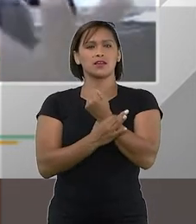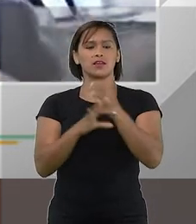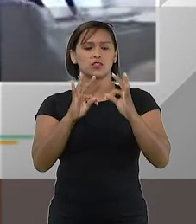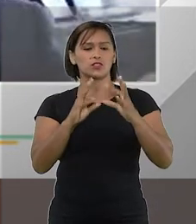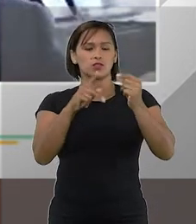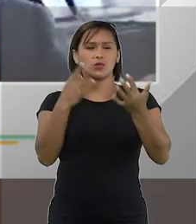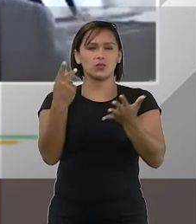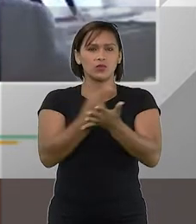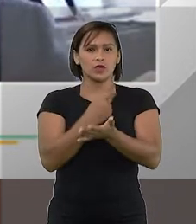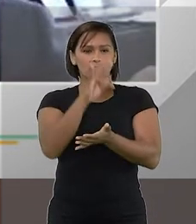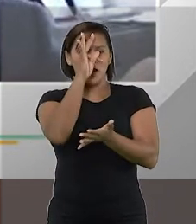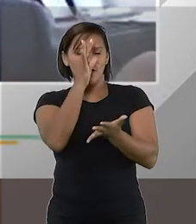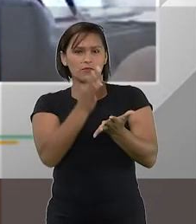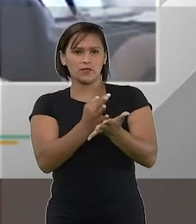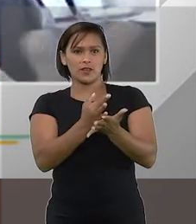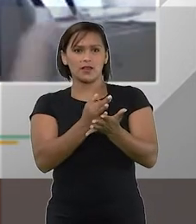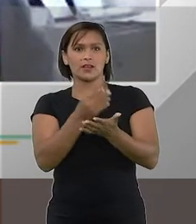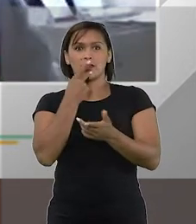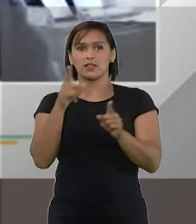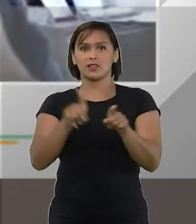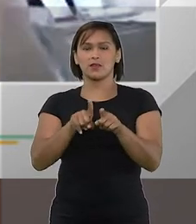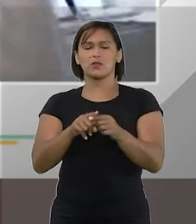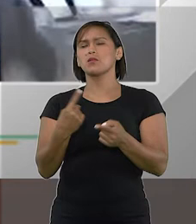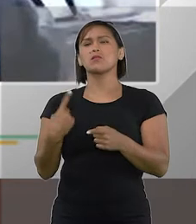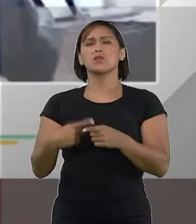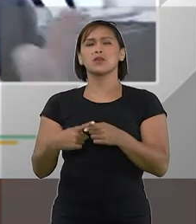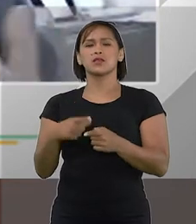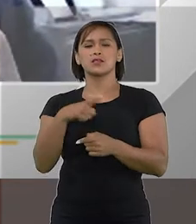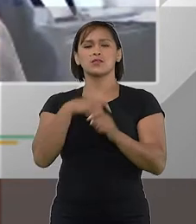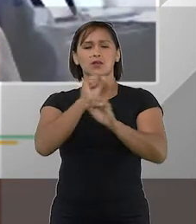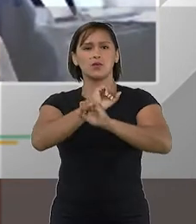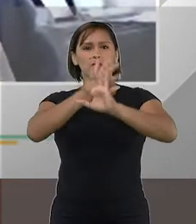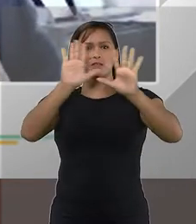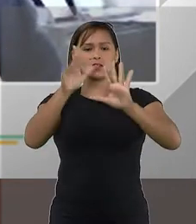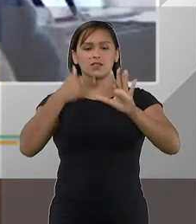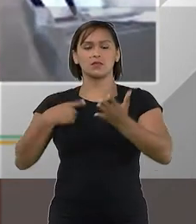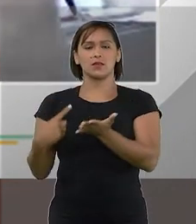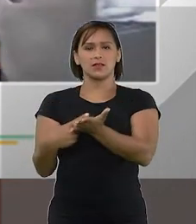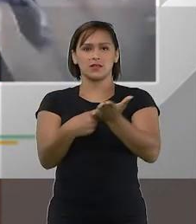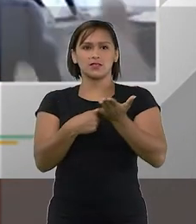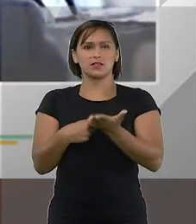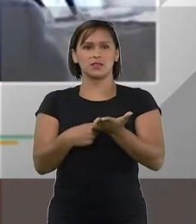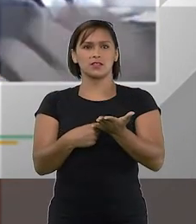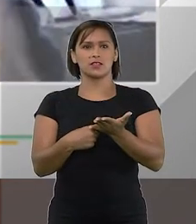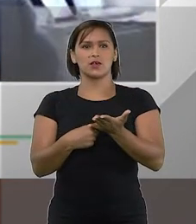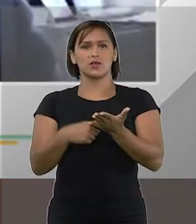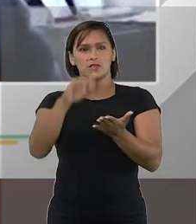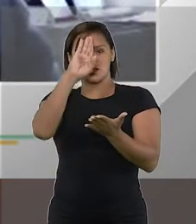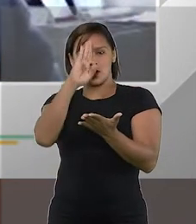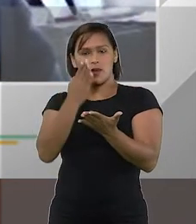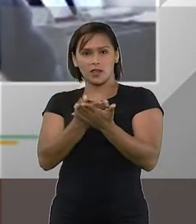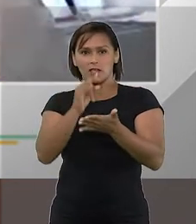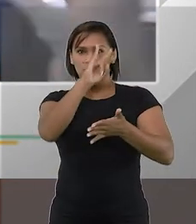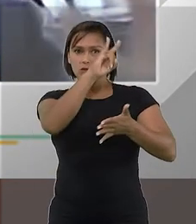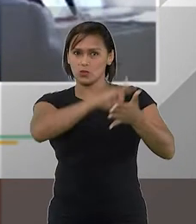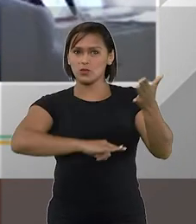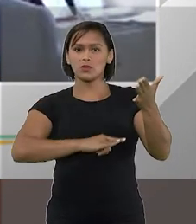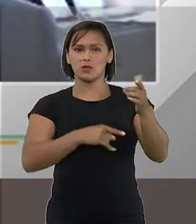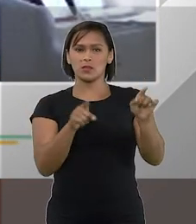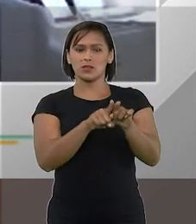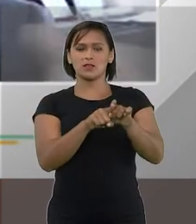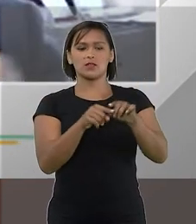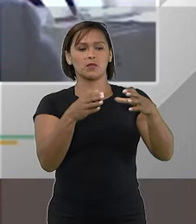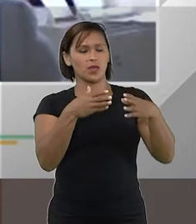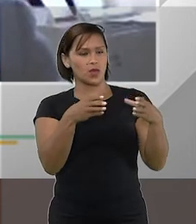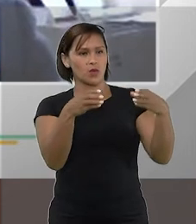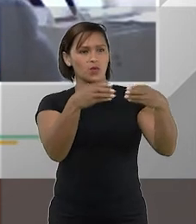negociações ocorram de boa fé, porque se eu tenho transparência, se eu tenho confiança na documentação e se eu